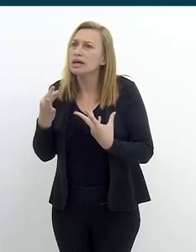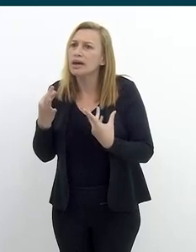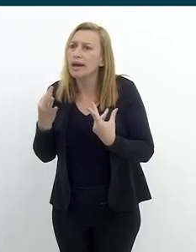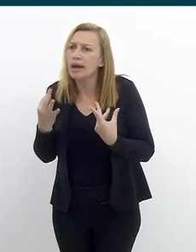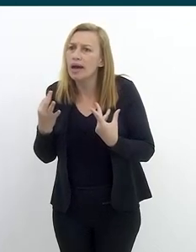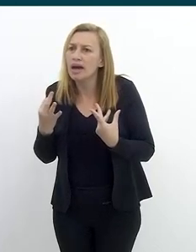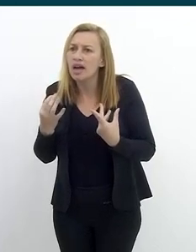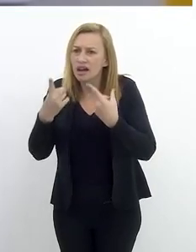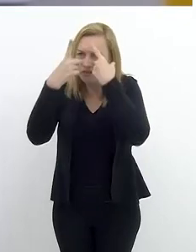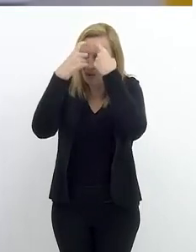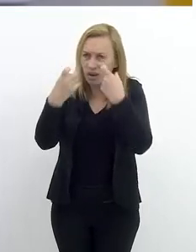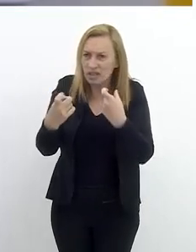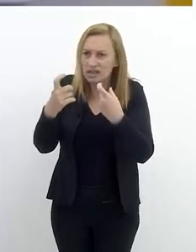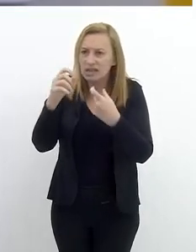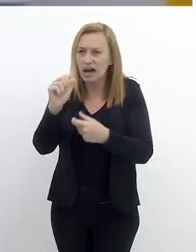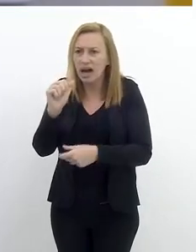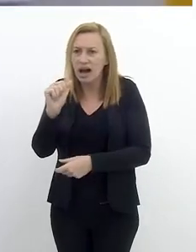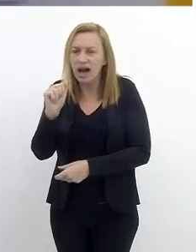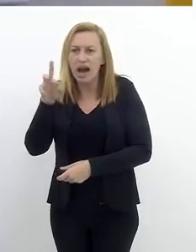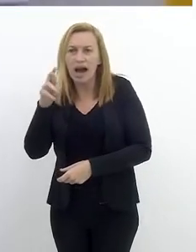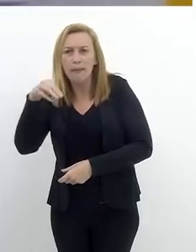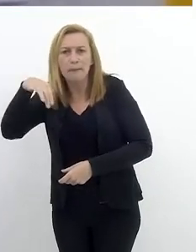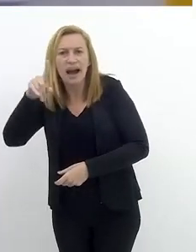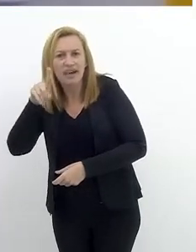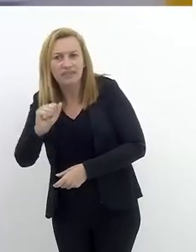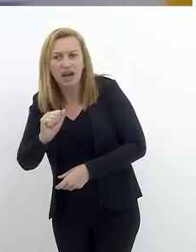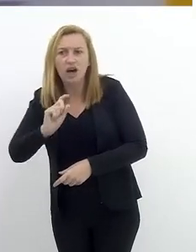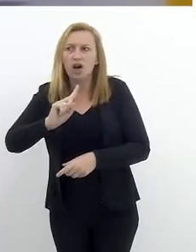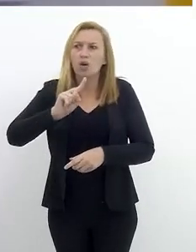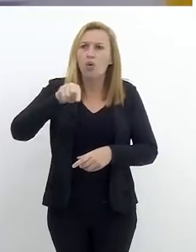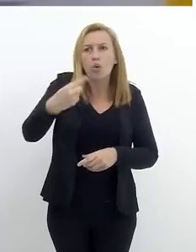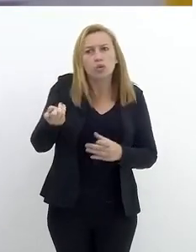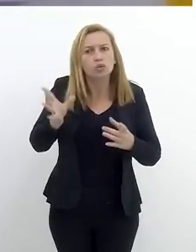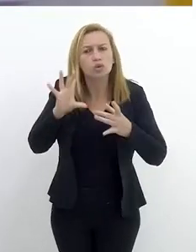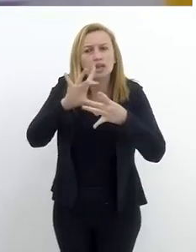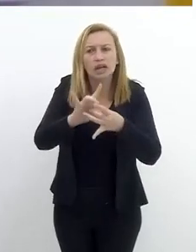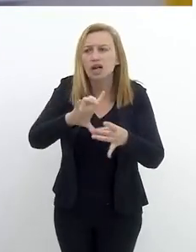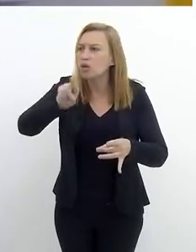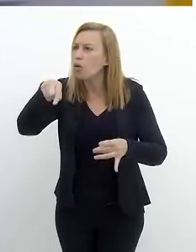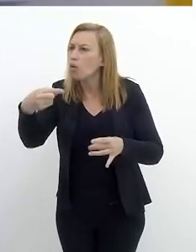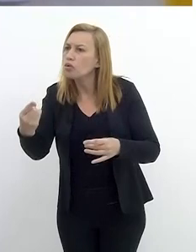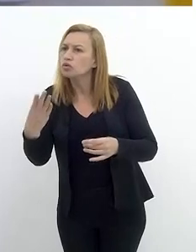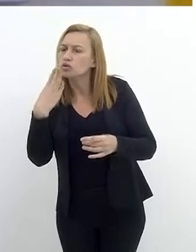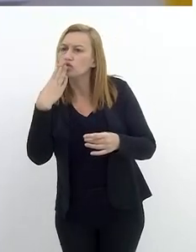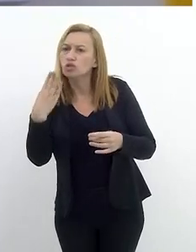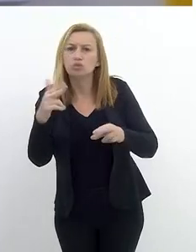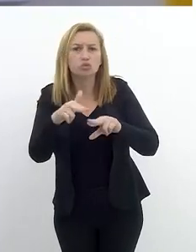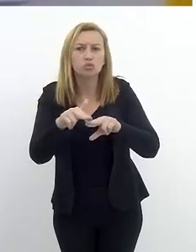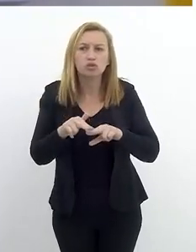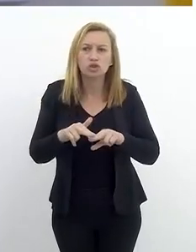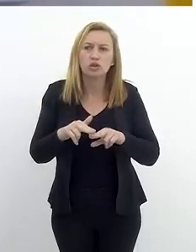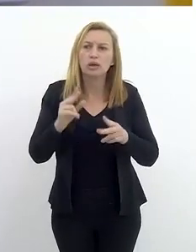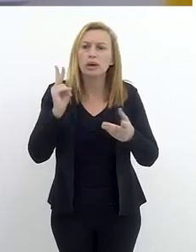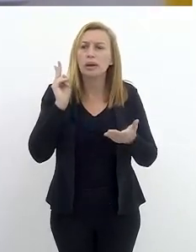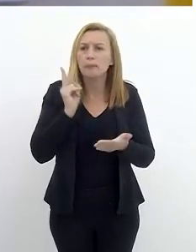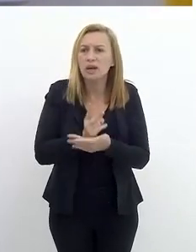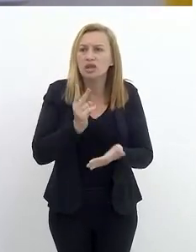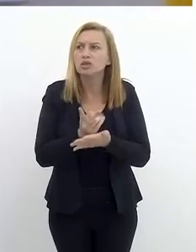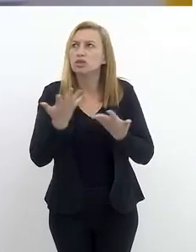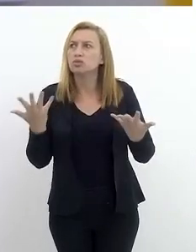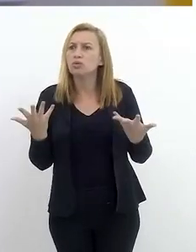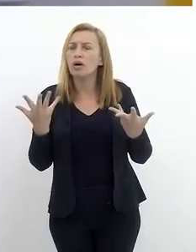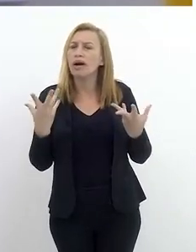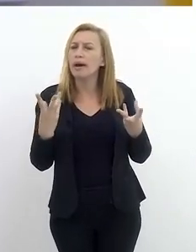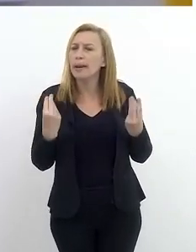violência armada, né? E alguns ligados a outras situações, mesmo até a própria